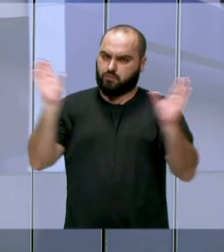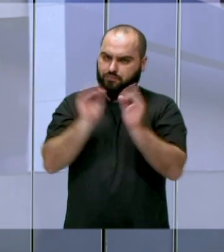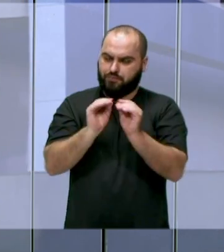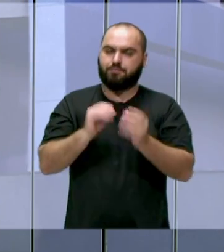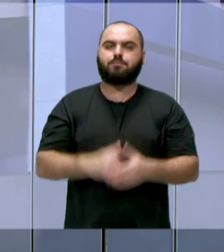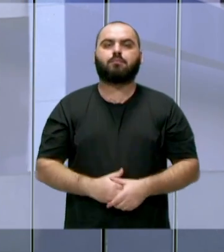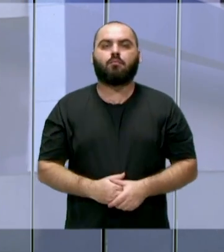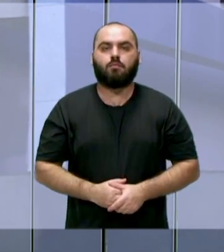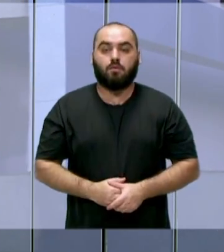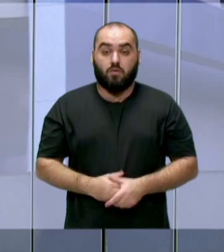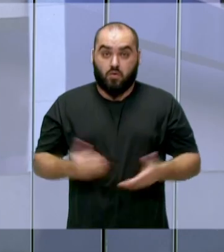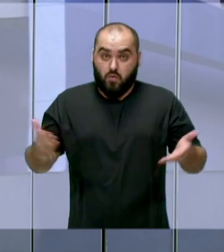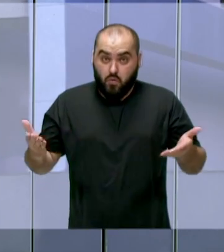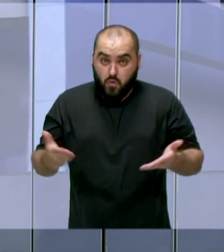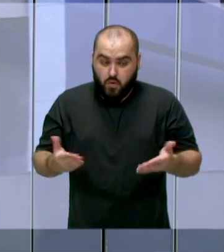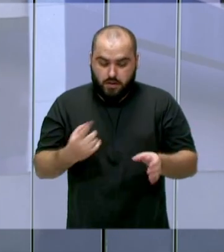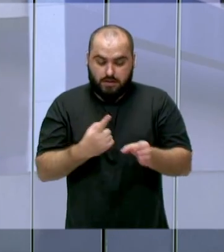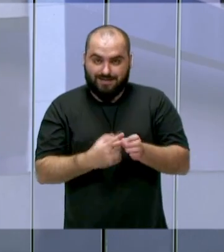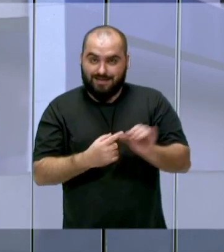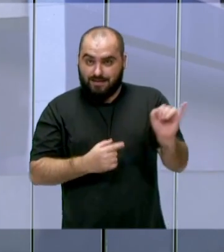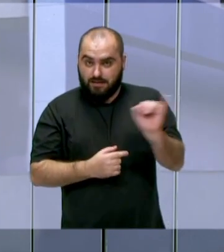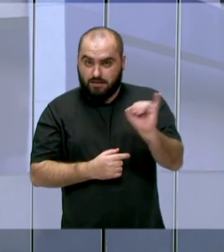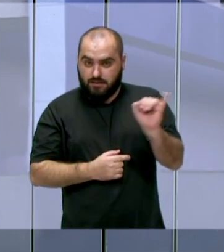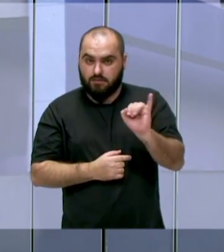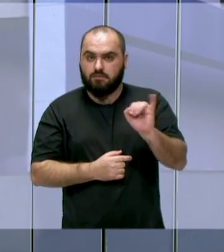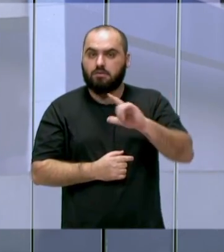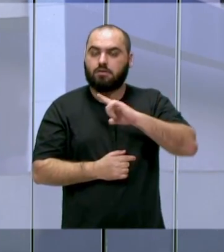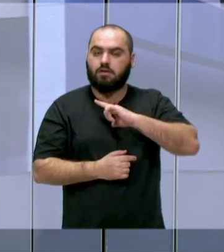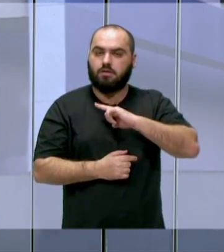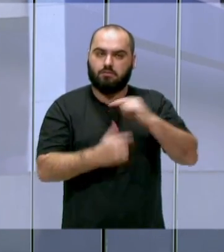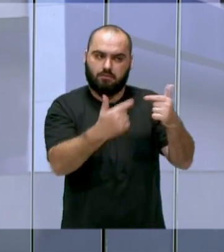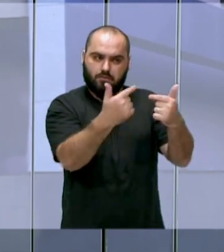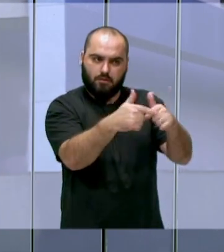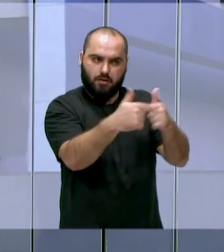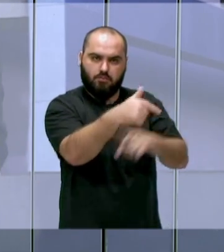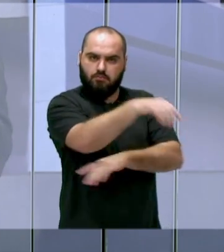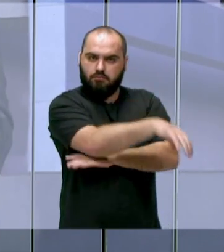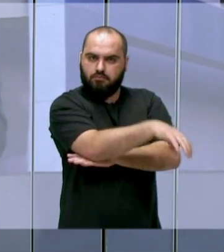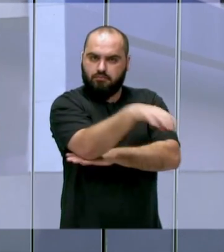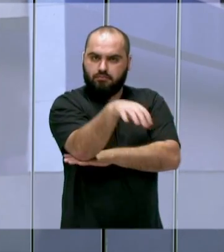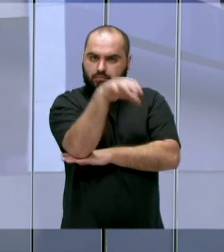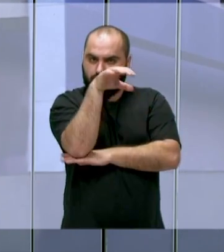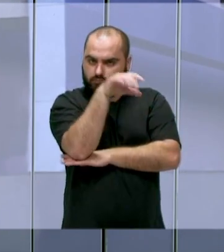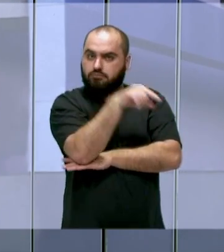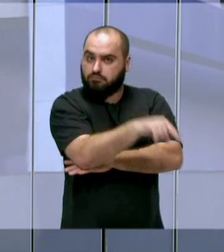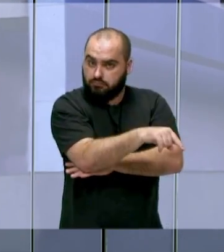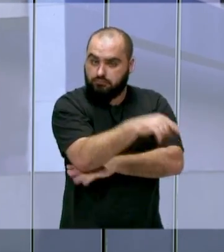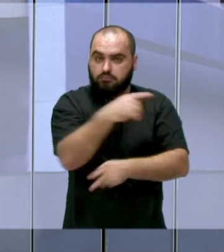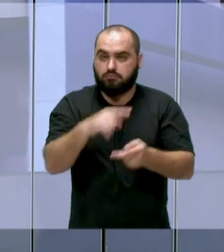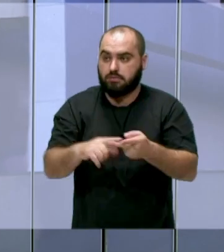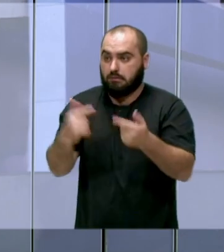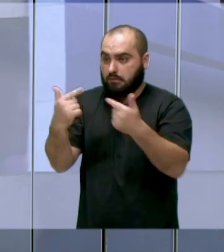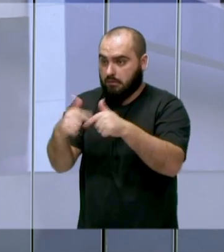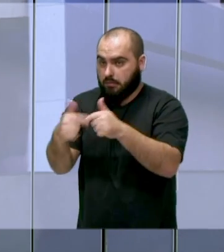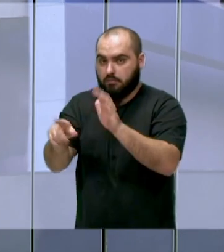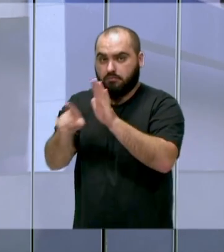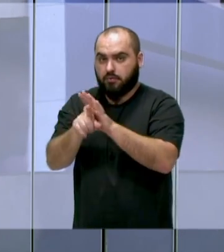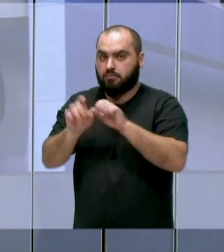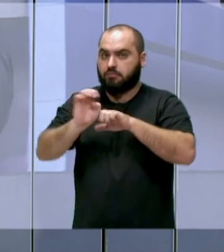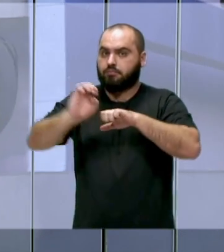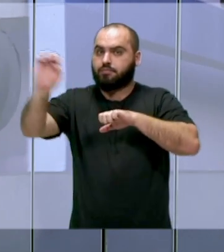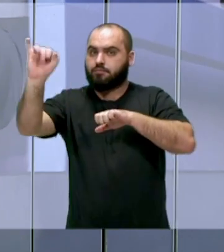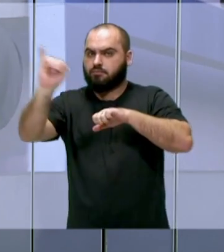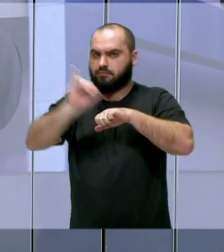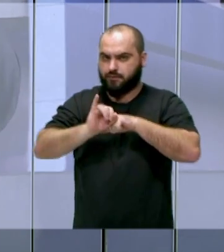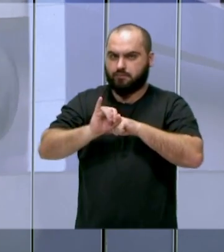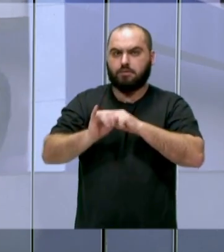é que hoje a nossa cidade, ela respira atividade portuária, ela respira as atividades ligadas ao comércio exterior. E nós